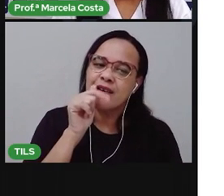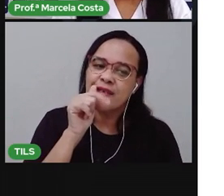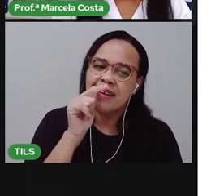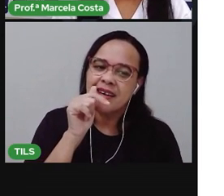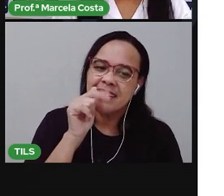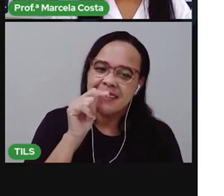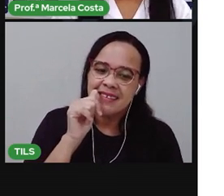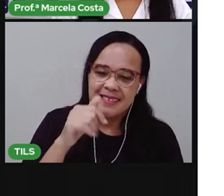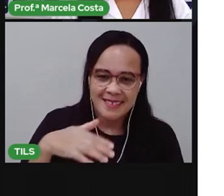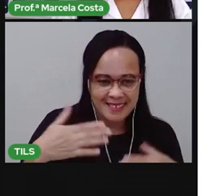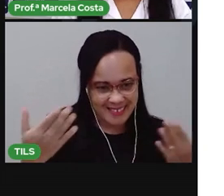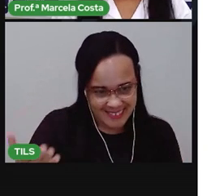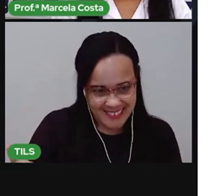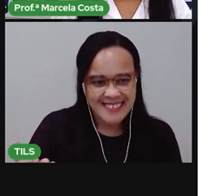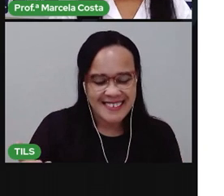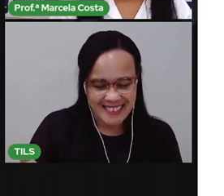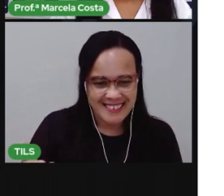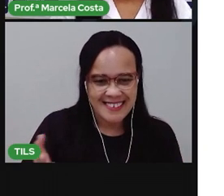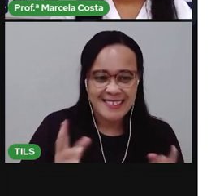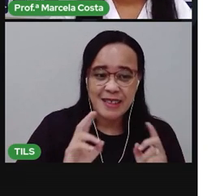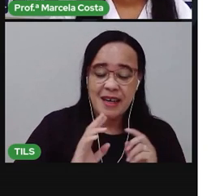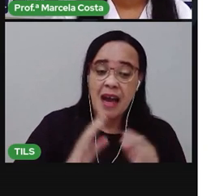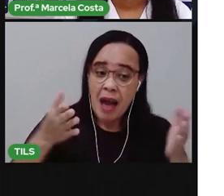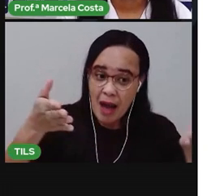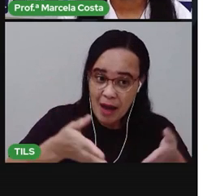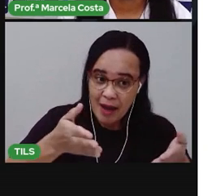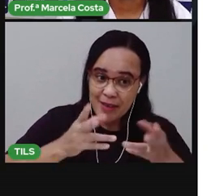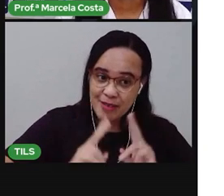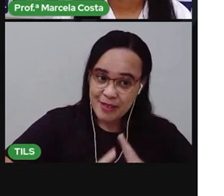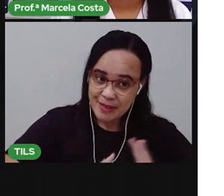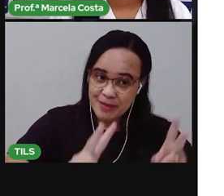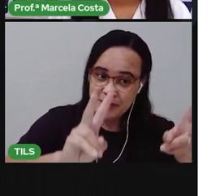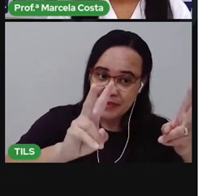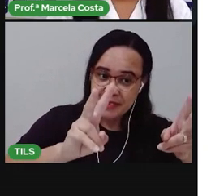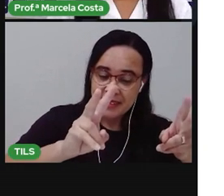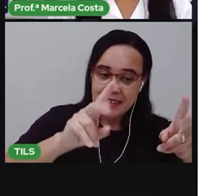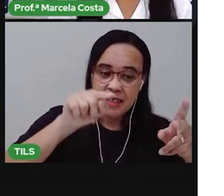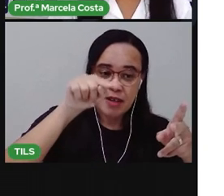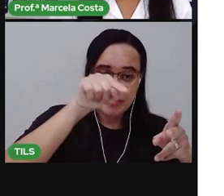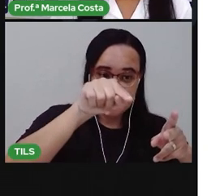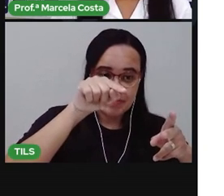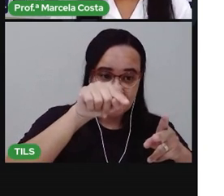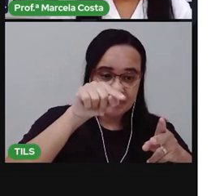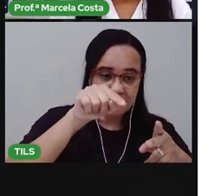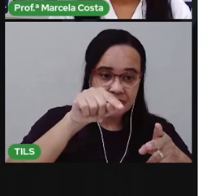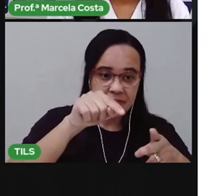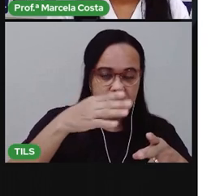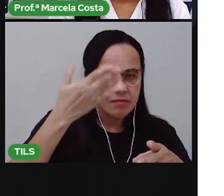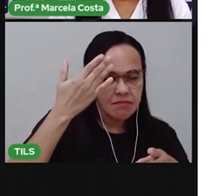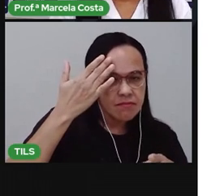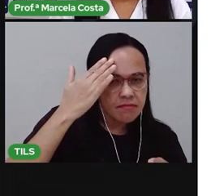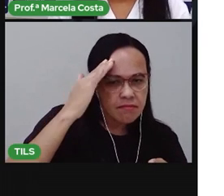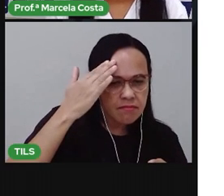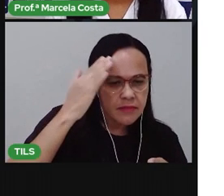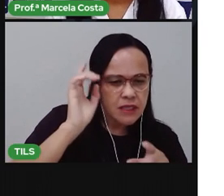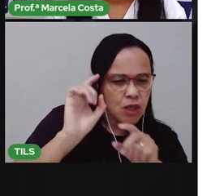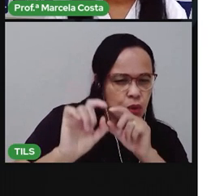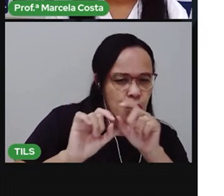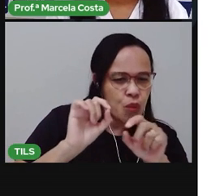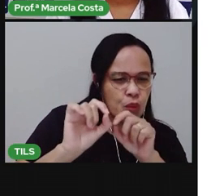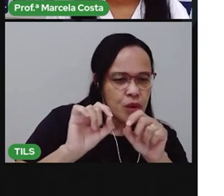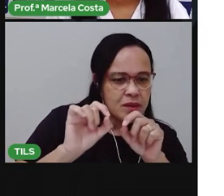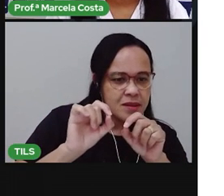Agora, gente vai avançar. Espero que você entenda que